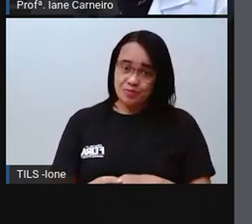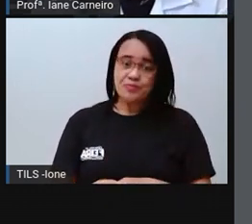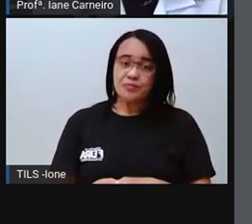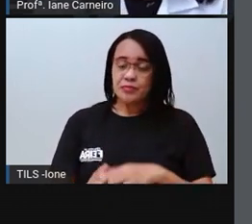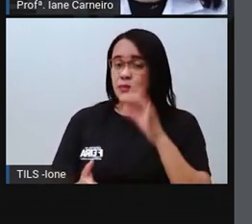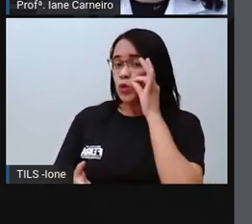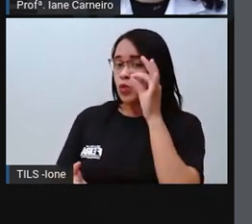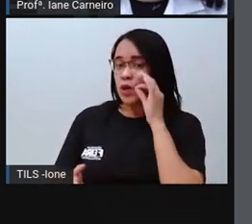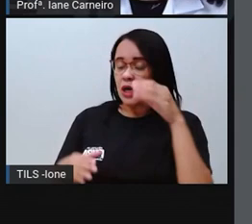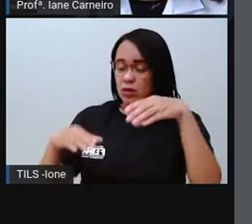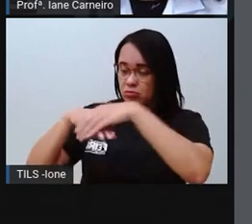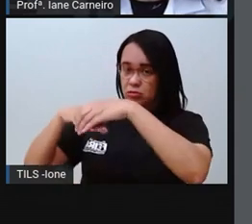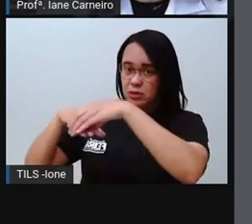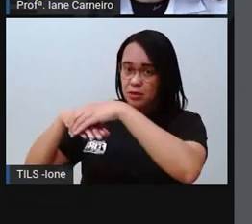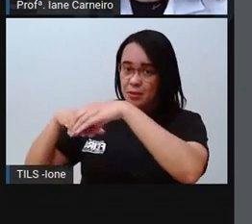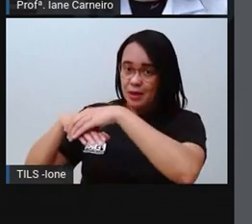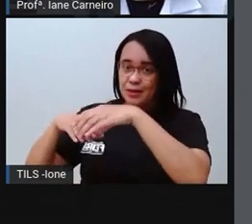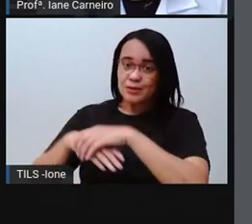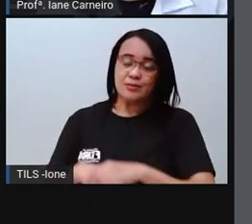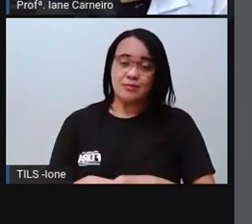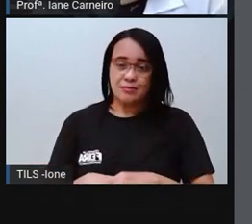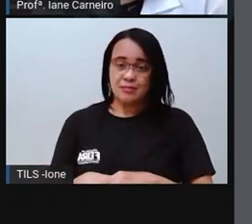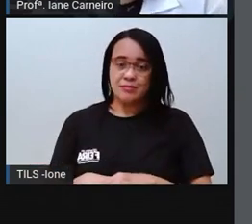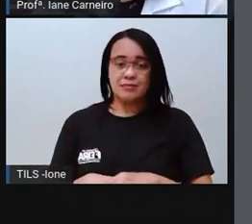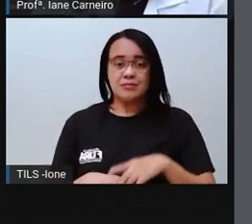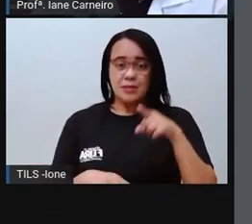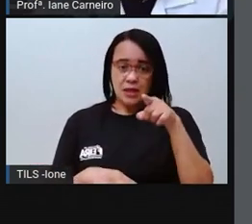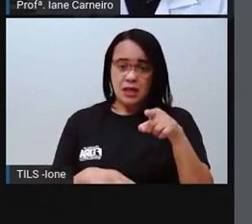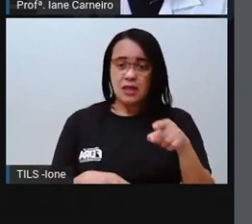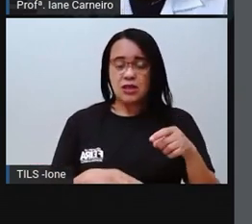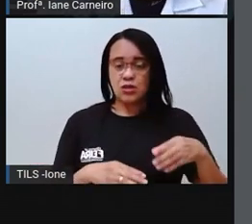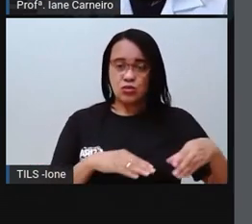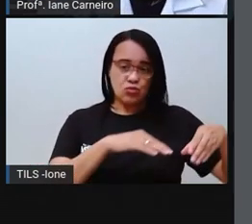gato lá no sapato, cada qual em sua cama.